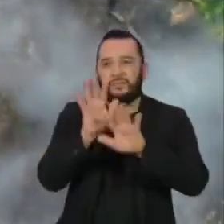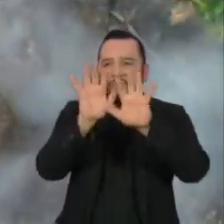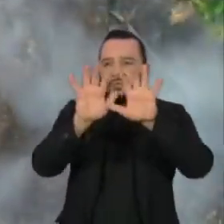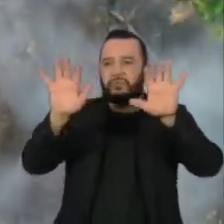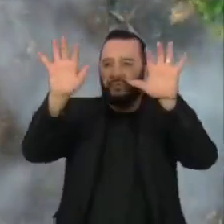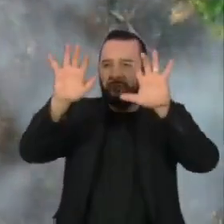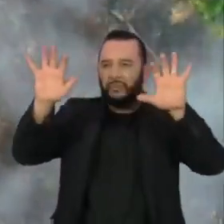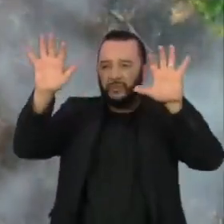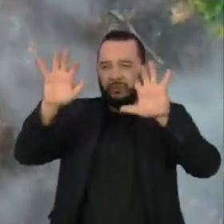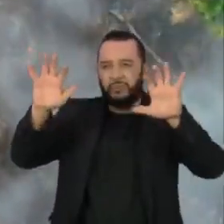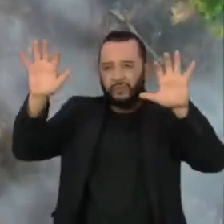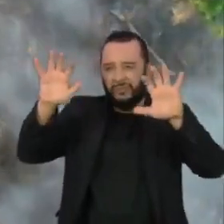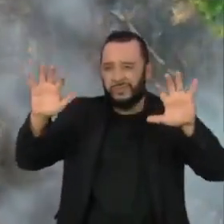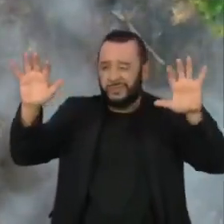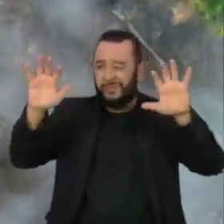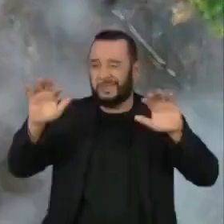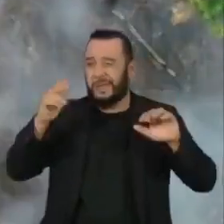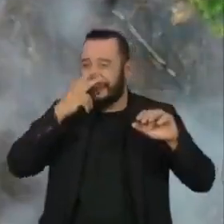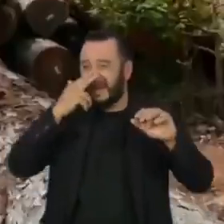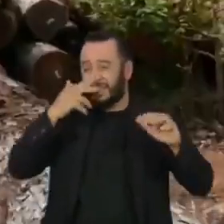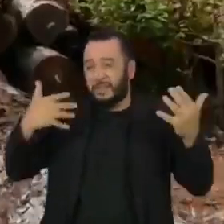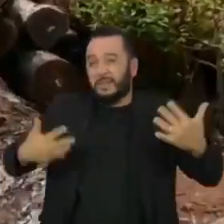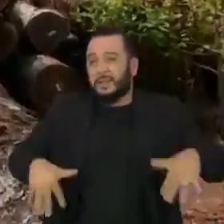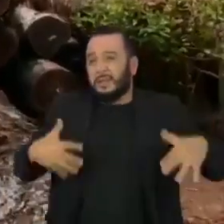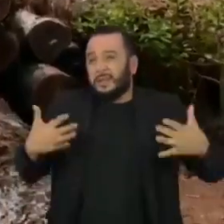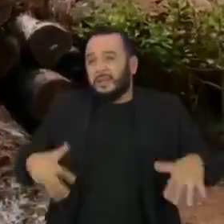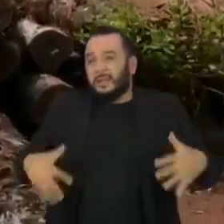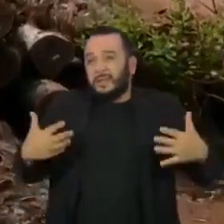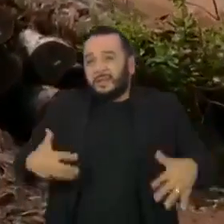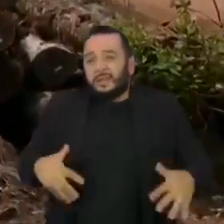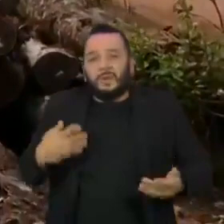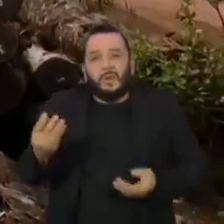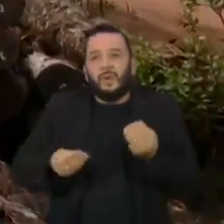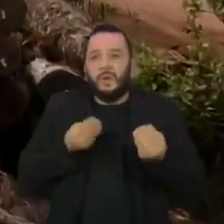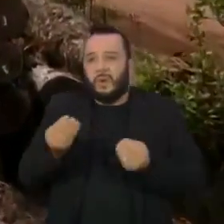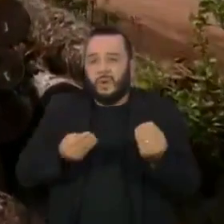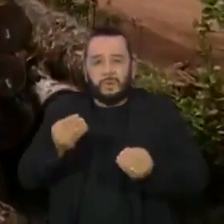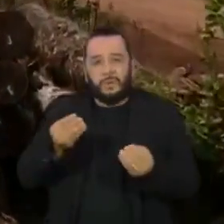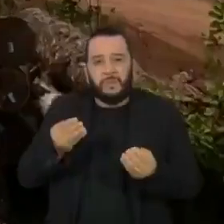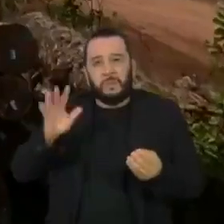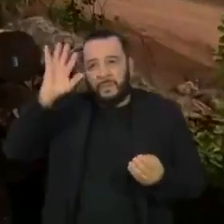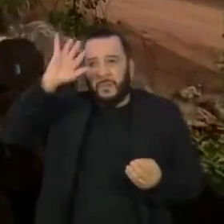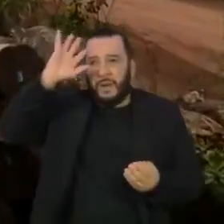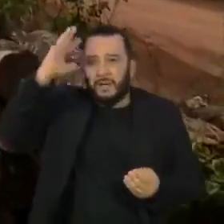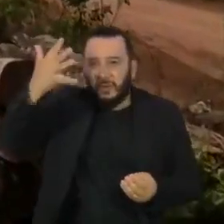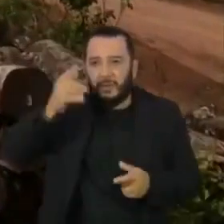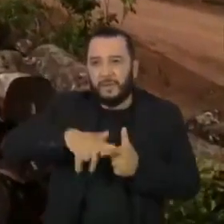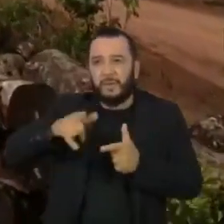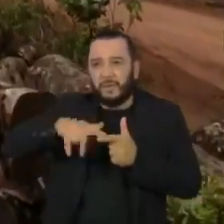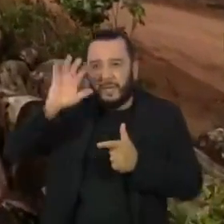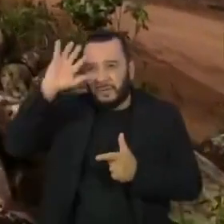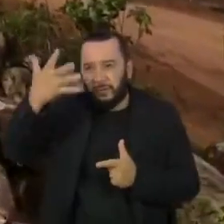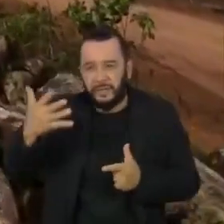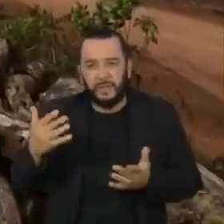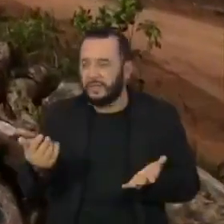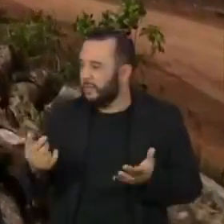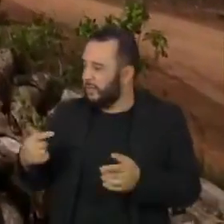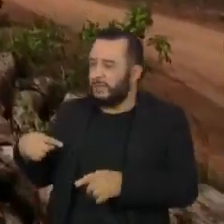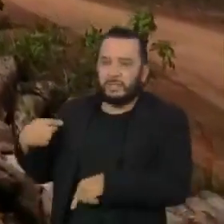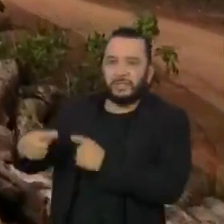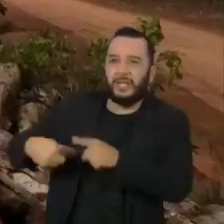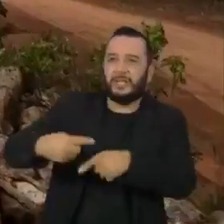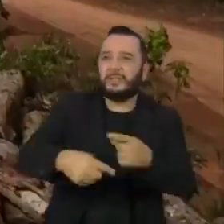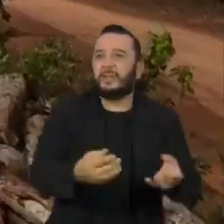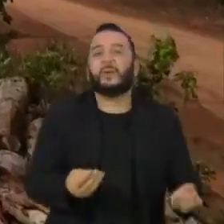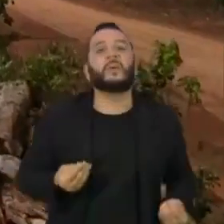leva a uma situação quase que de desespero, de não conseguir fazer com que as novas gerações errem um planeta,